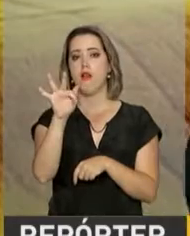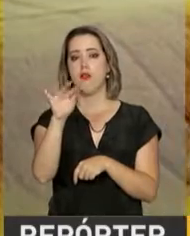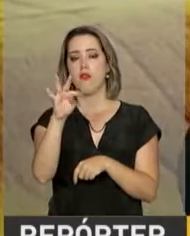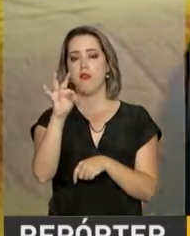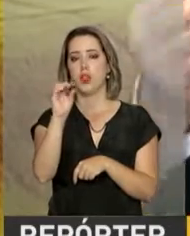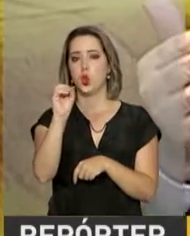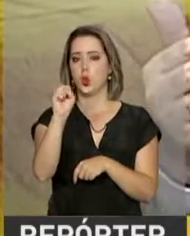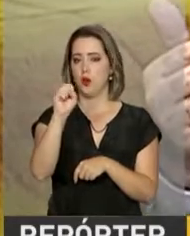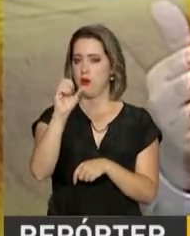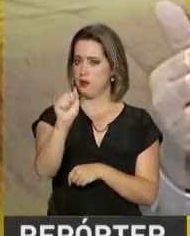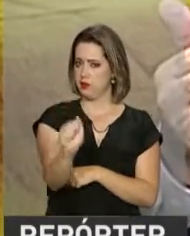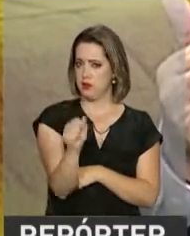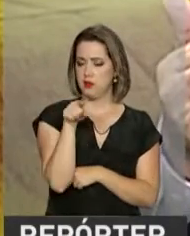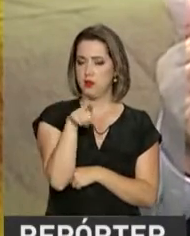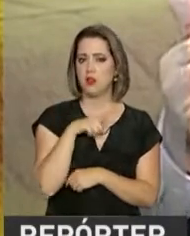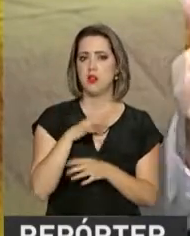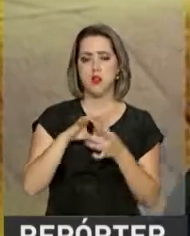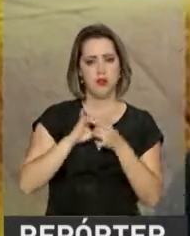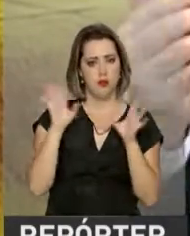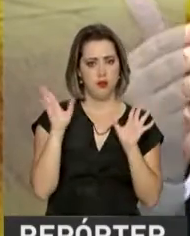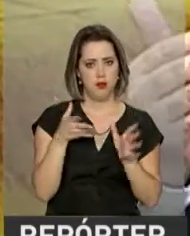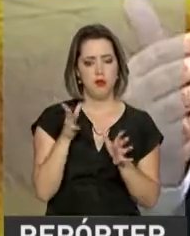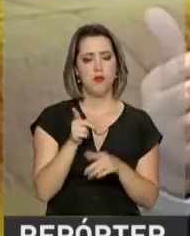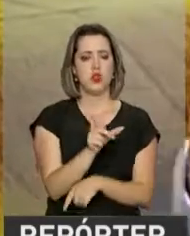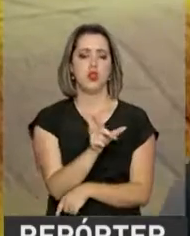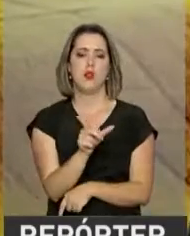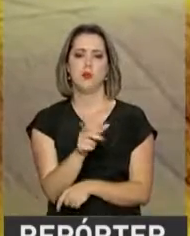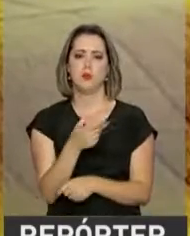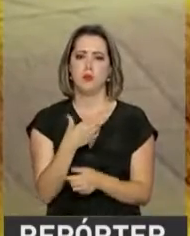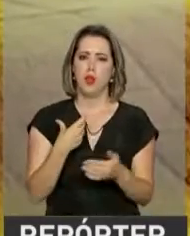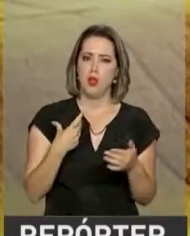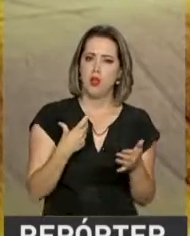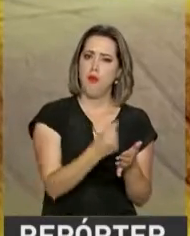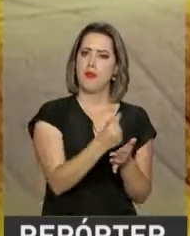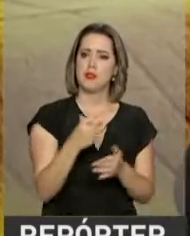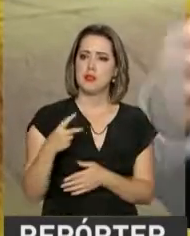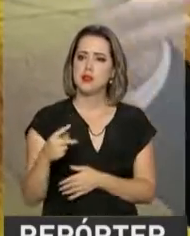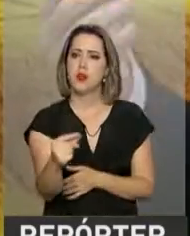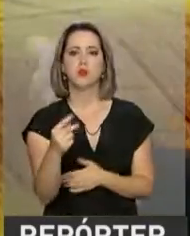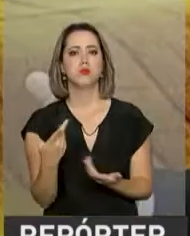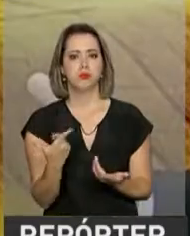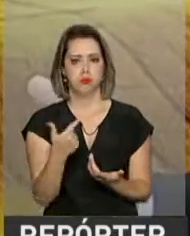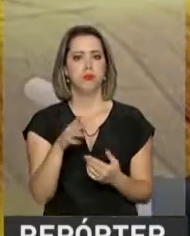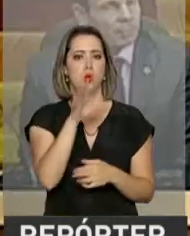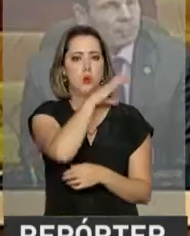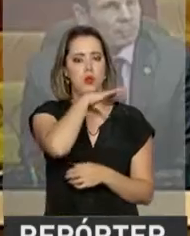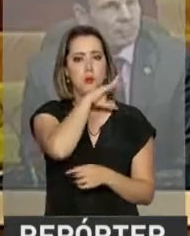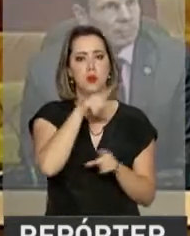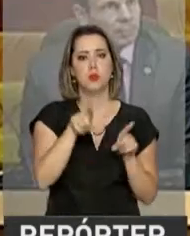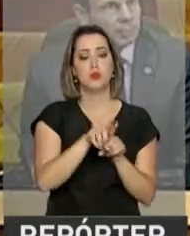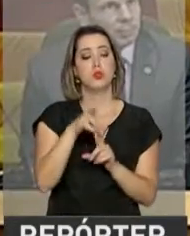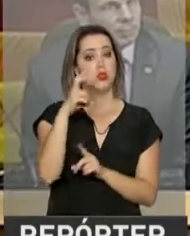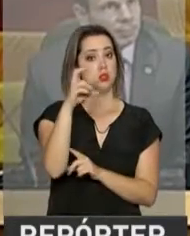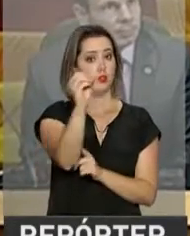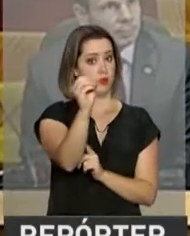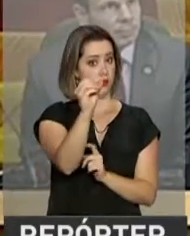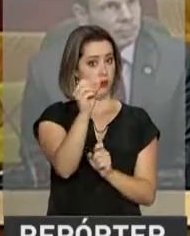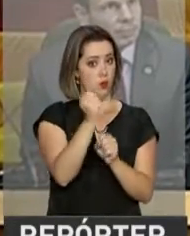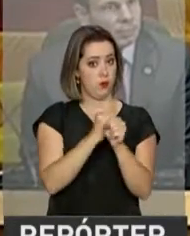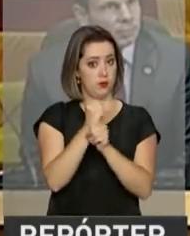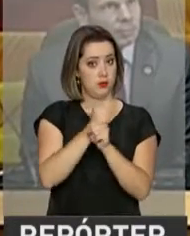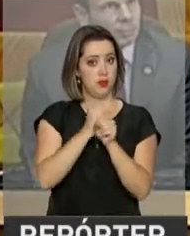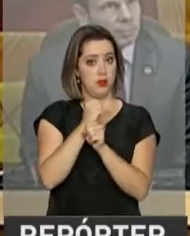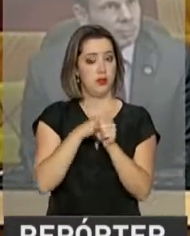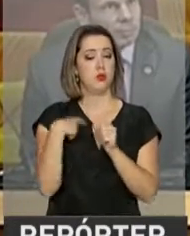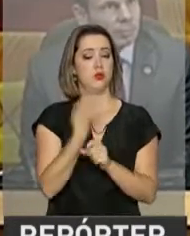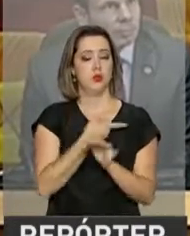Então, atingimos um ponto que foi um programa de quantos anos? De 50 anos. Então, chegamos ao